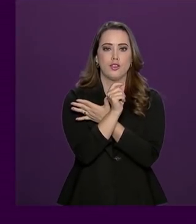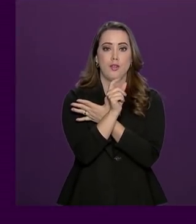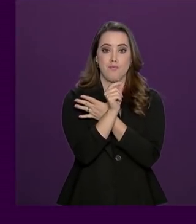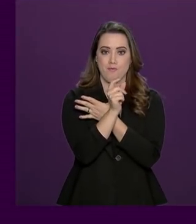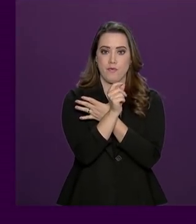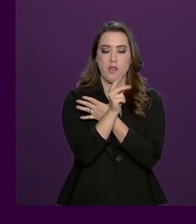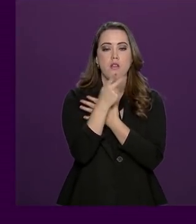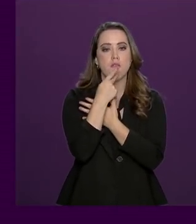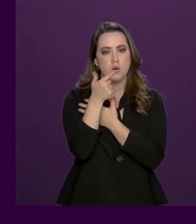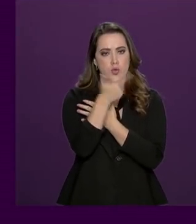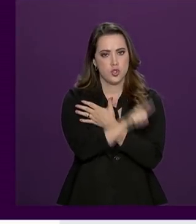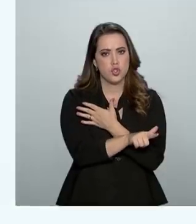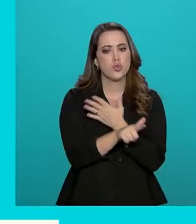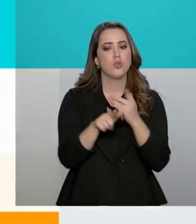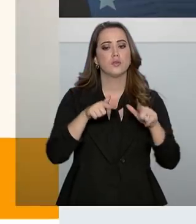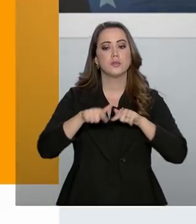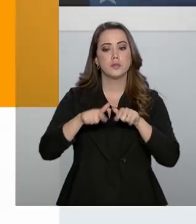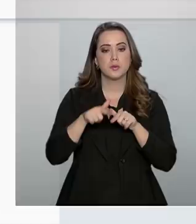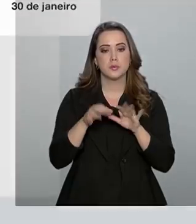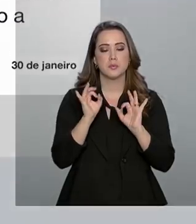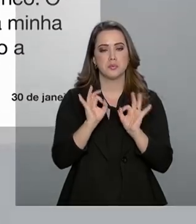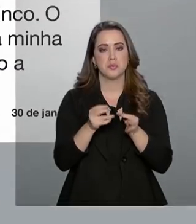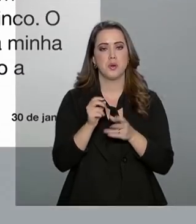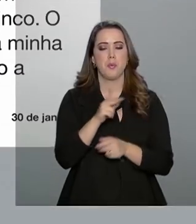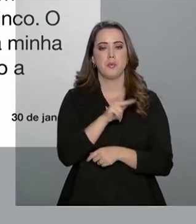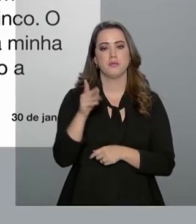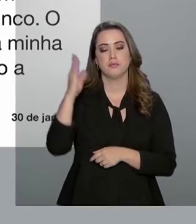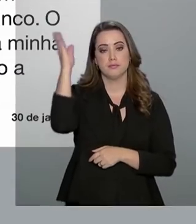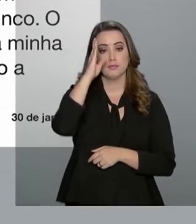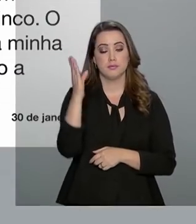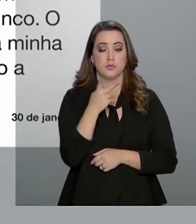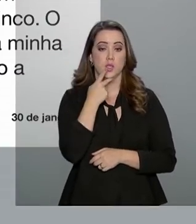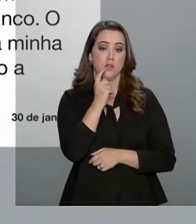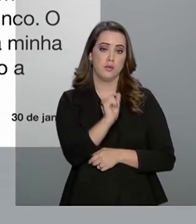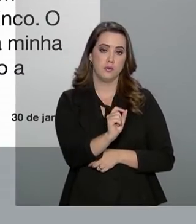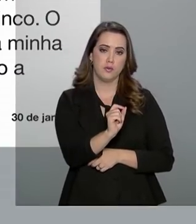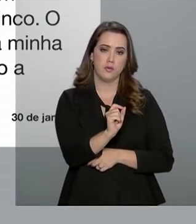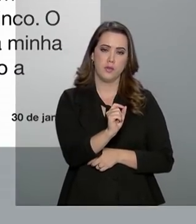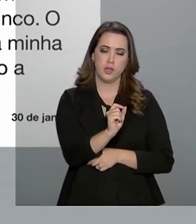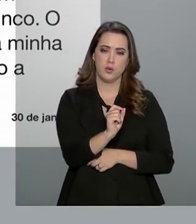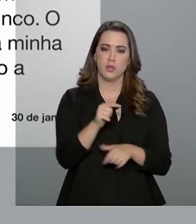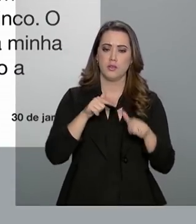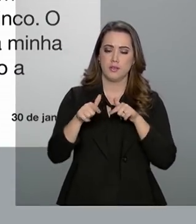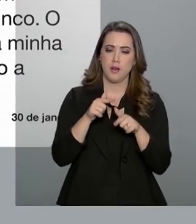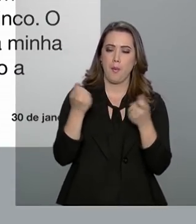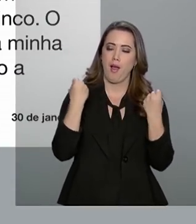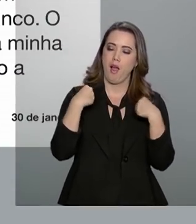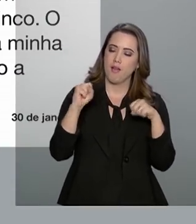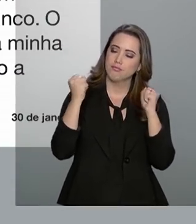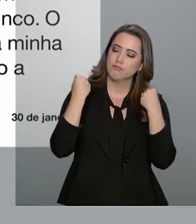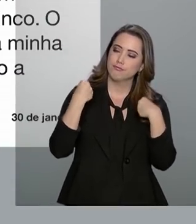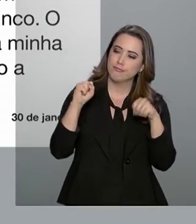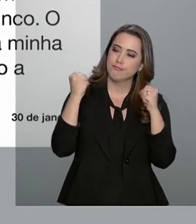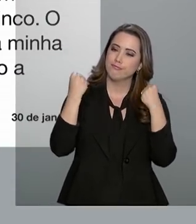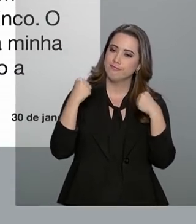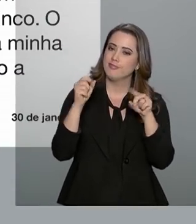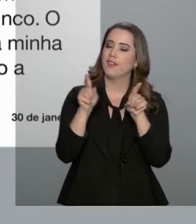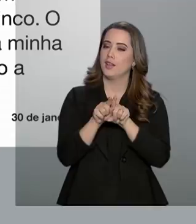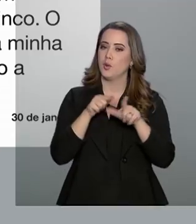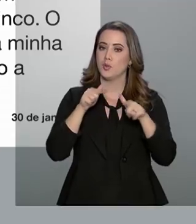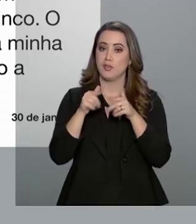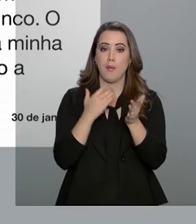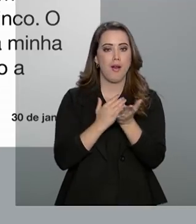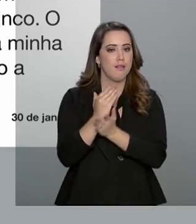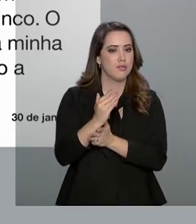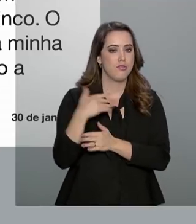reassumiu as funções da presidência da República. De acordo com o presidente, entre exercícios e fisioterapia, os trabalhos